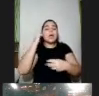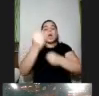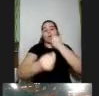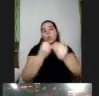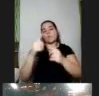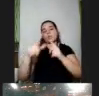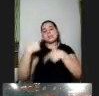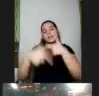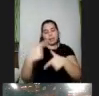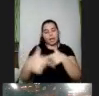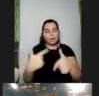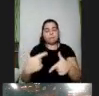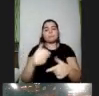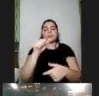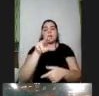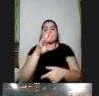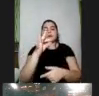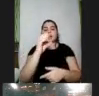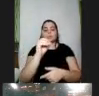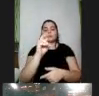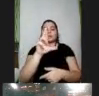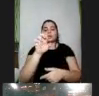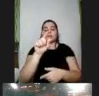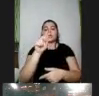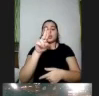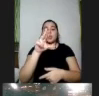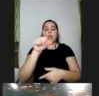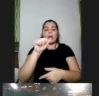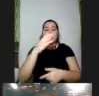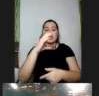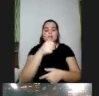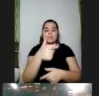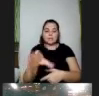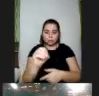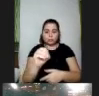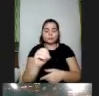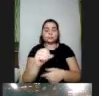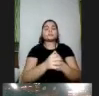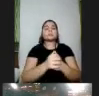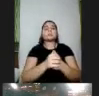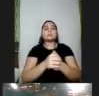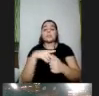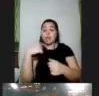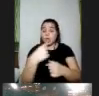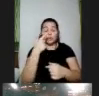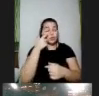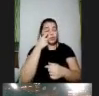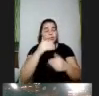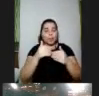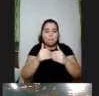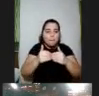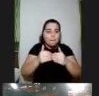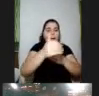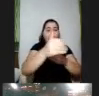com a autorregulação e aí com isso a gente consegue avançar em formas de apresentar